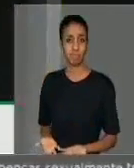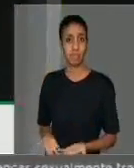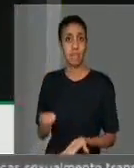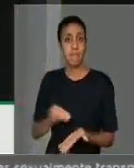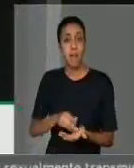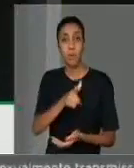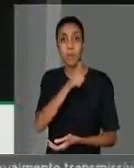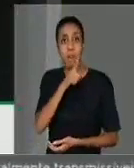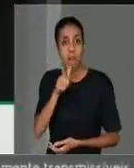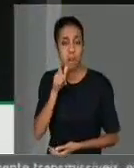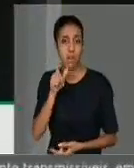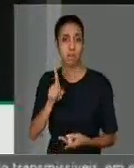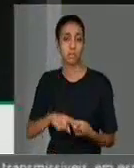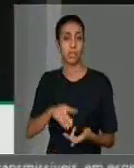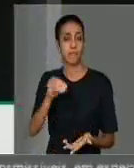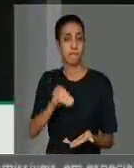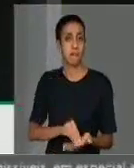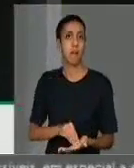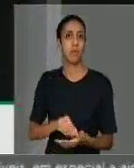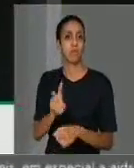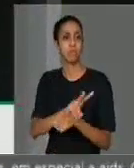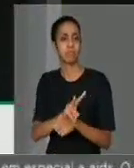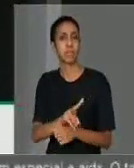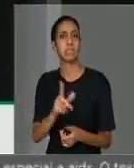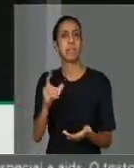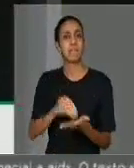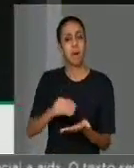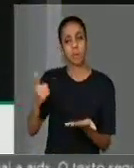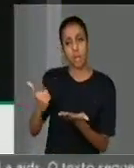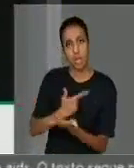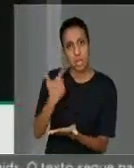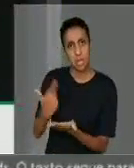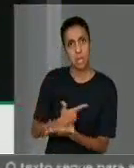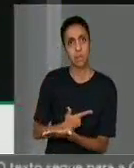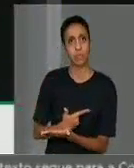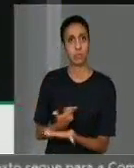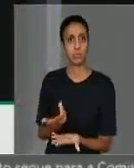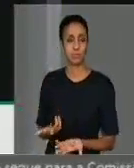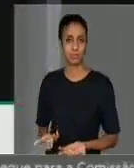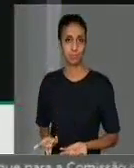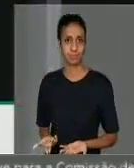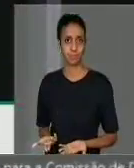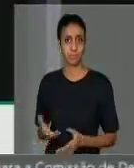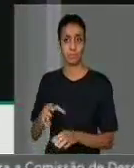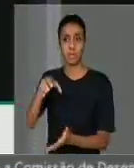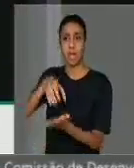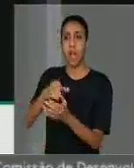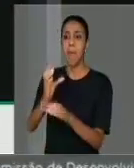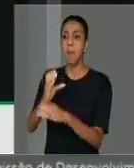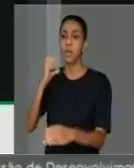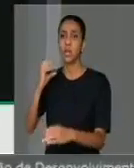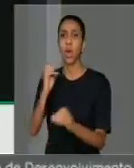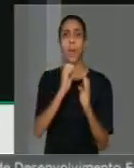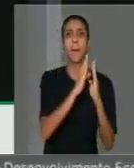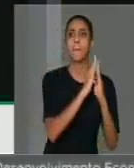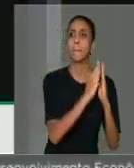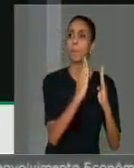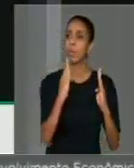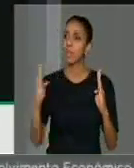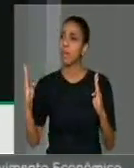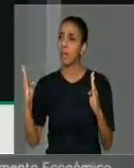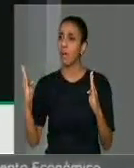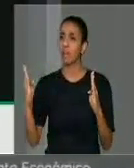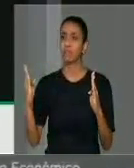merenda, fardamento, livro didático. Laboratórios e bibliotecas,